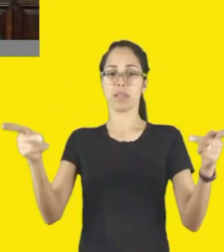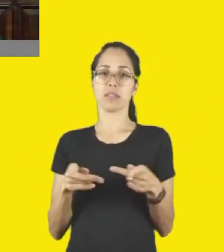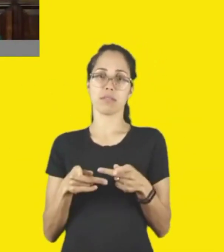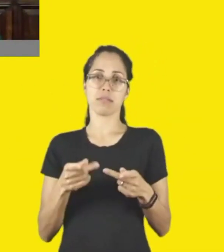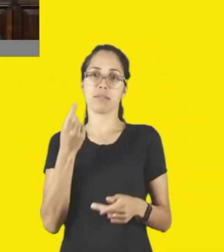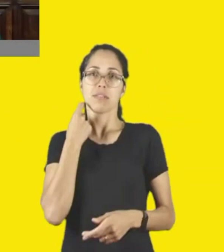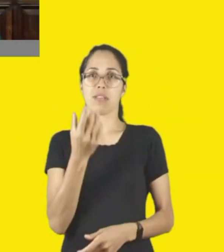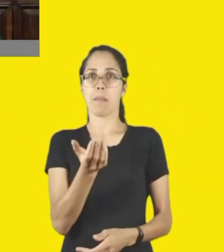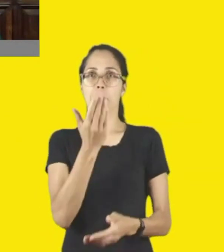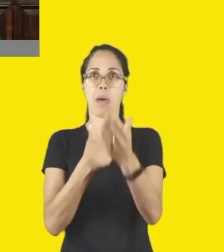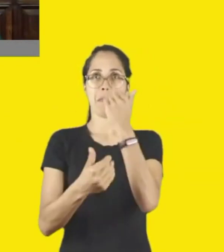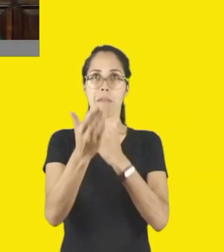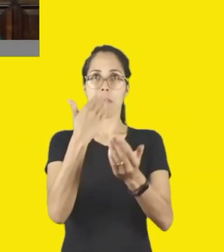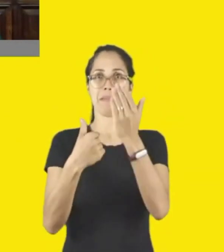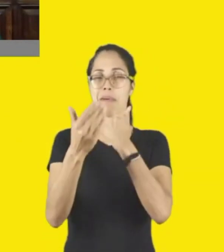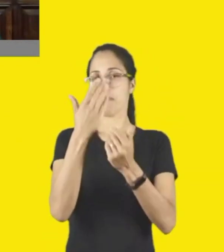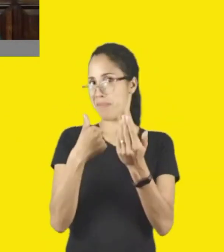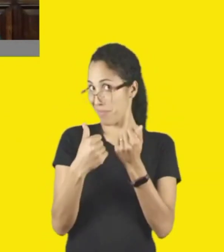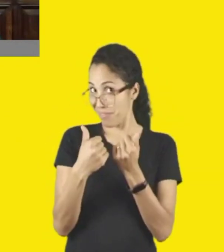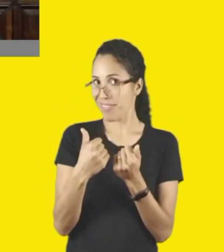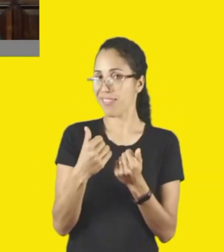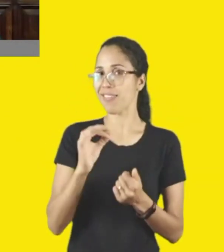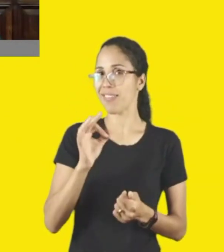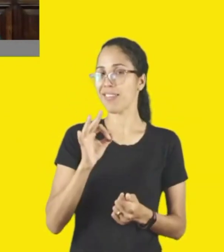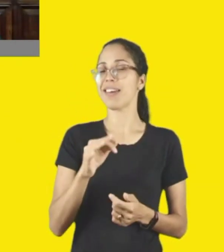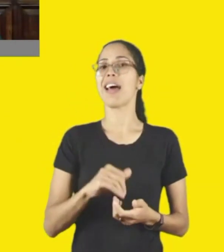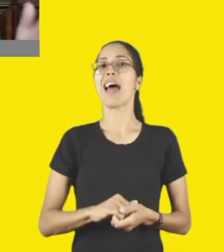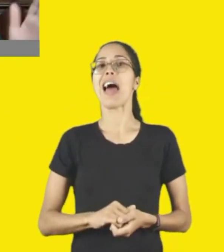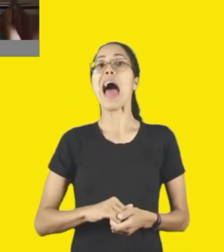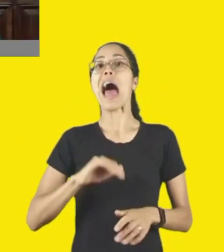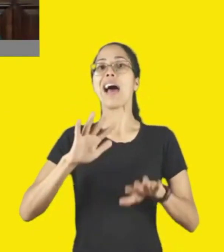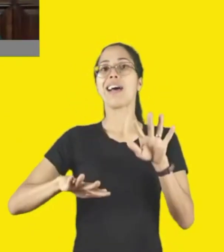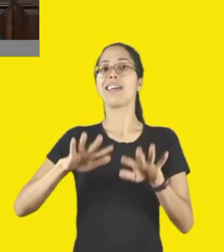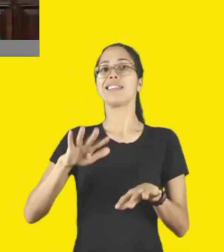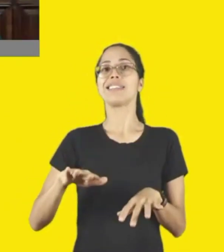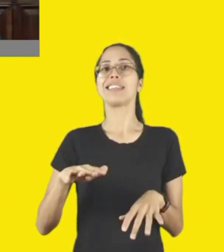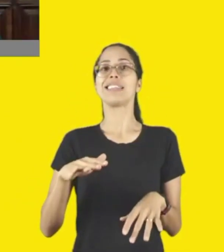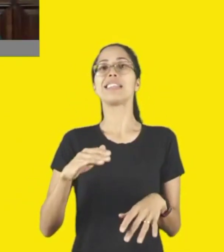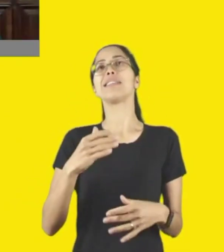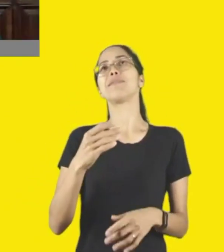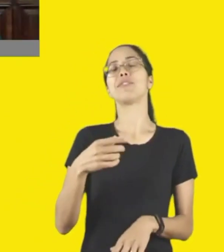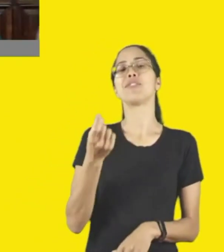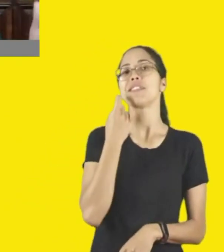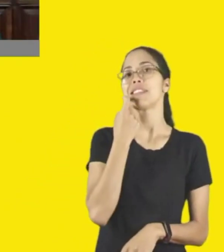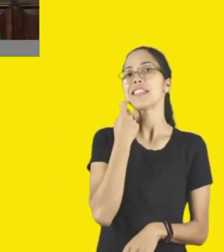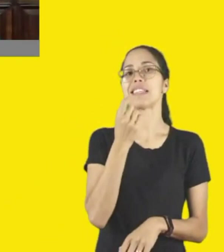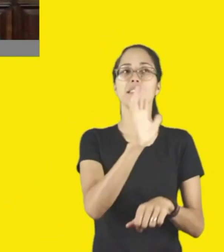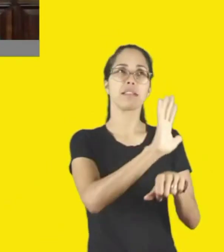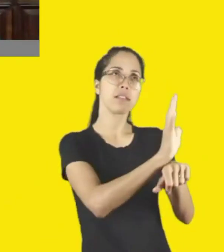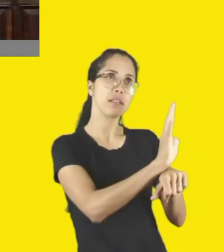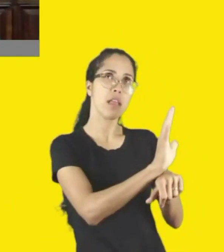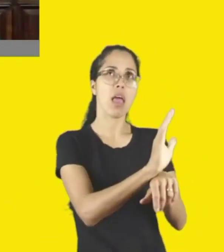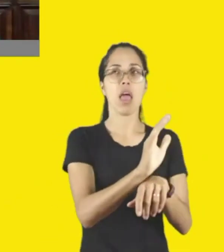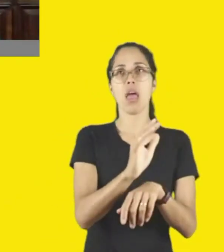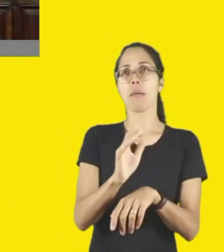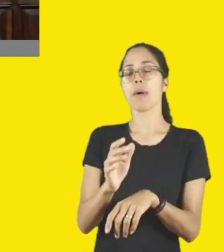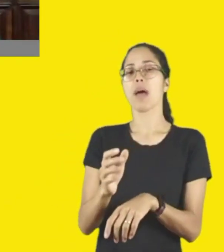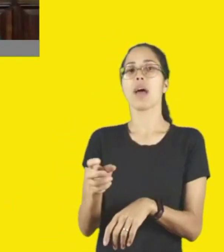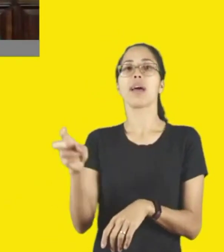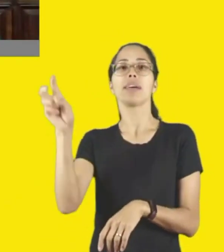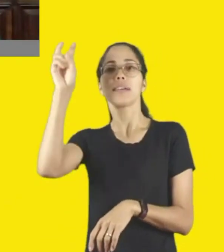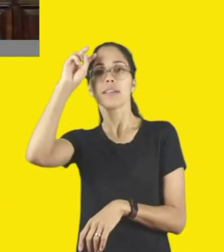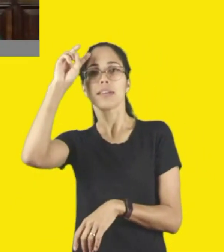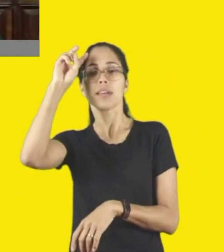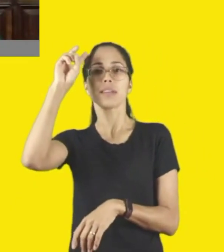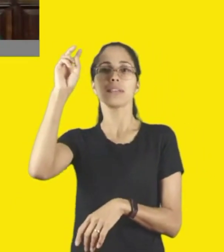pizza, quem, André, um dia a gente consiga extrair, né, Rosana? Ah, toda sexta é cinema, toda quinta é teatro, todo